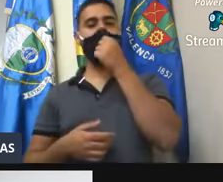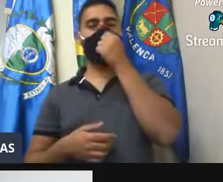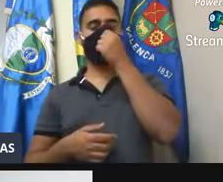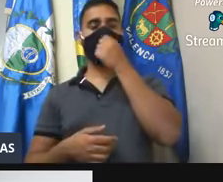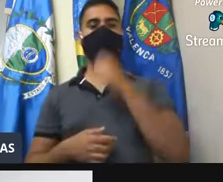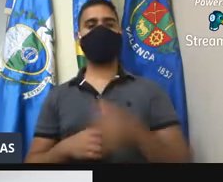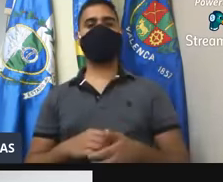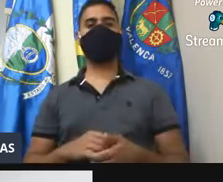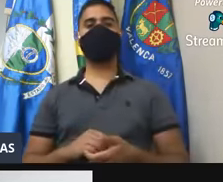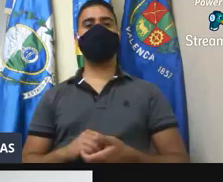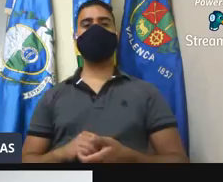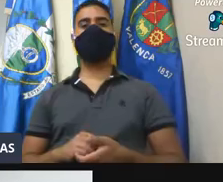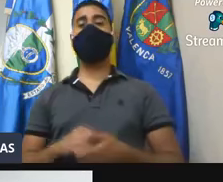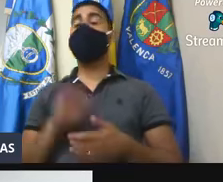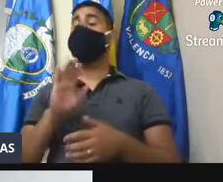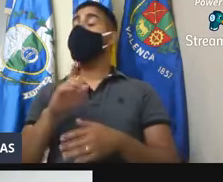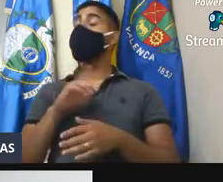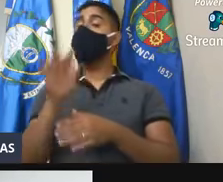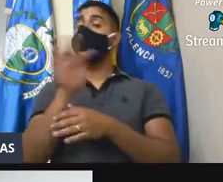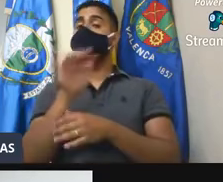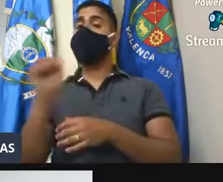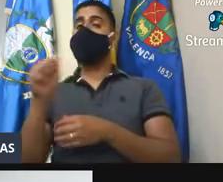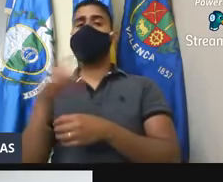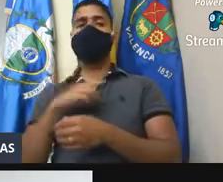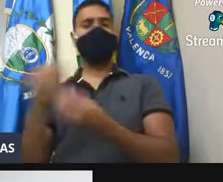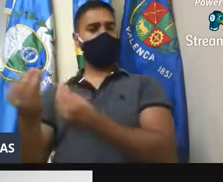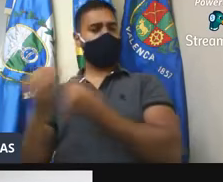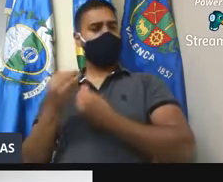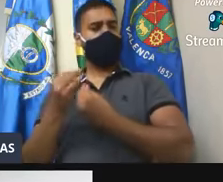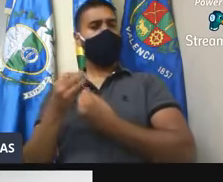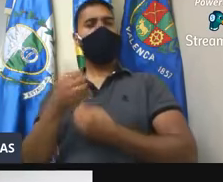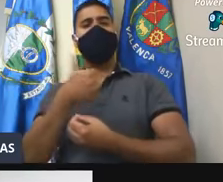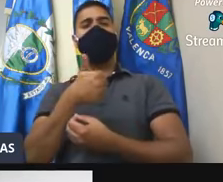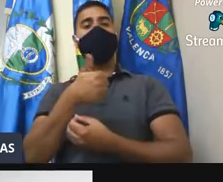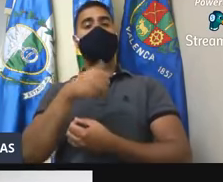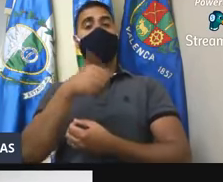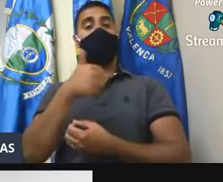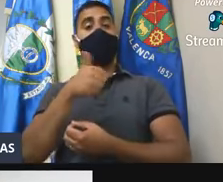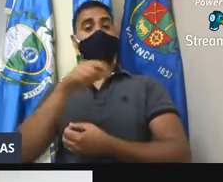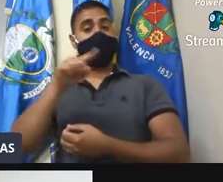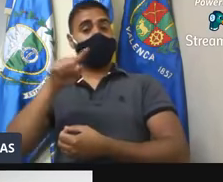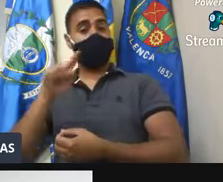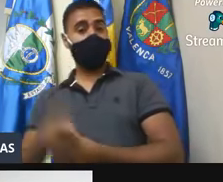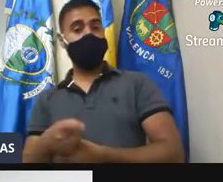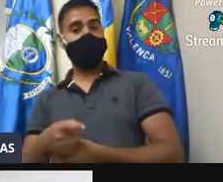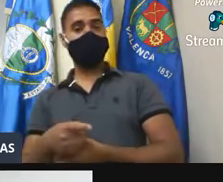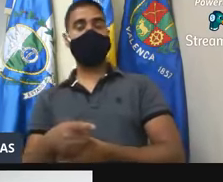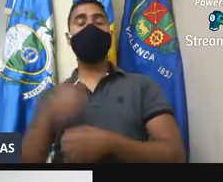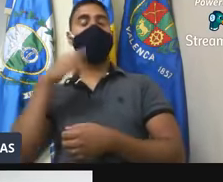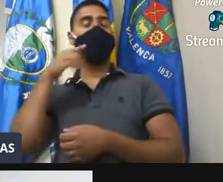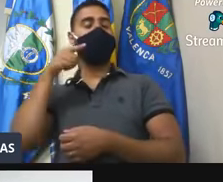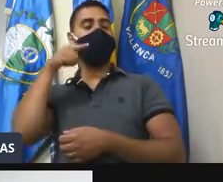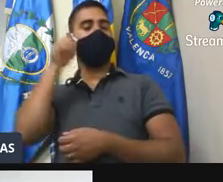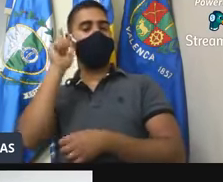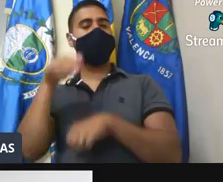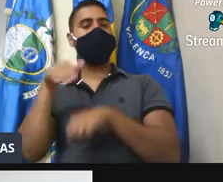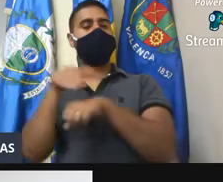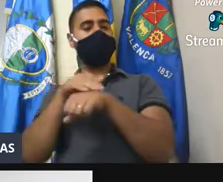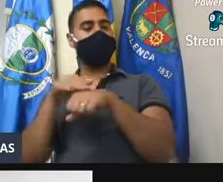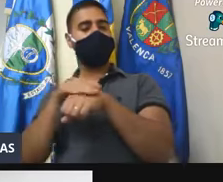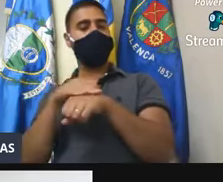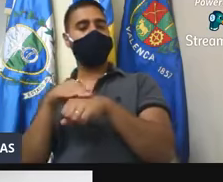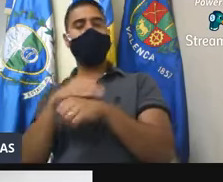com o recebimento desses 11 milhões, a gente fez esse convite para o diretor do hospital, conversei com ele ontem, então confirmei assim,